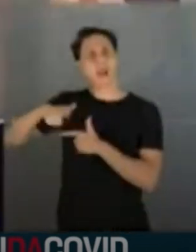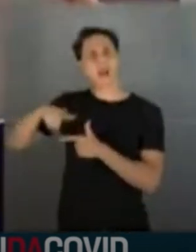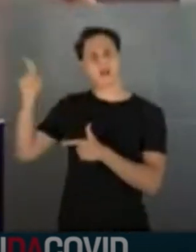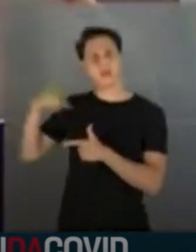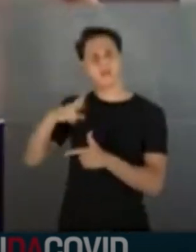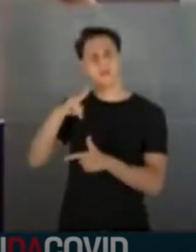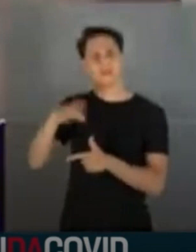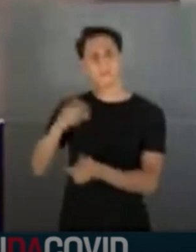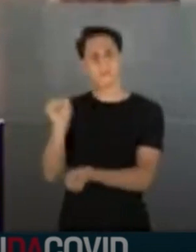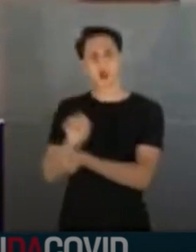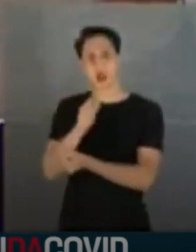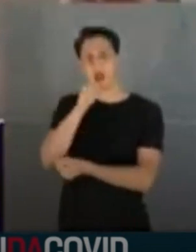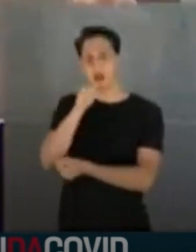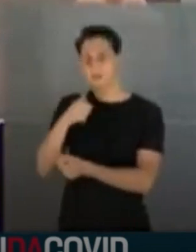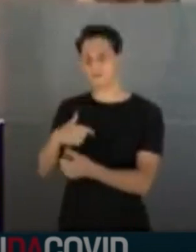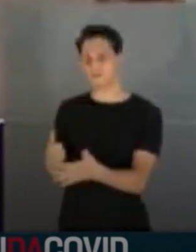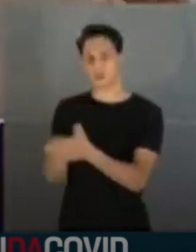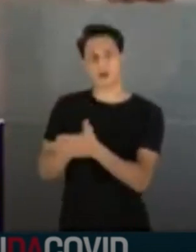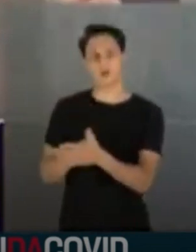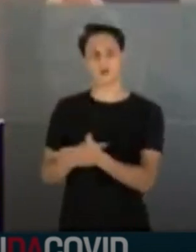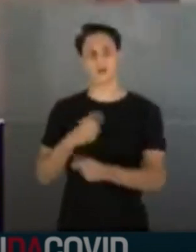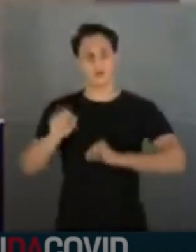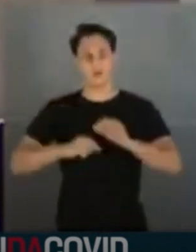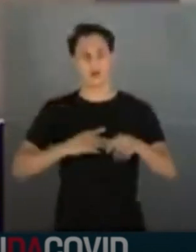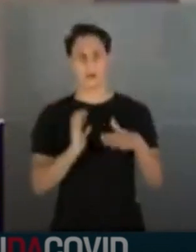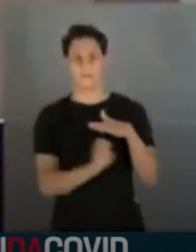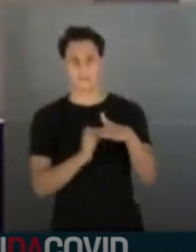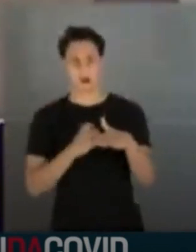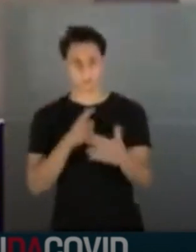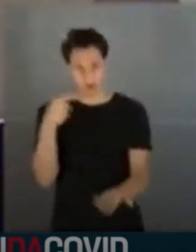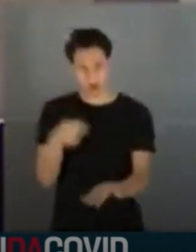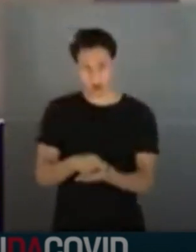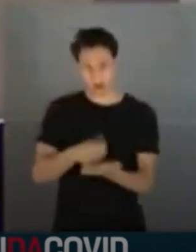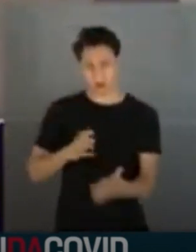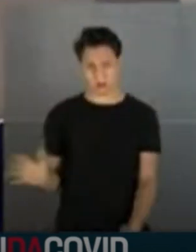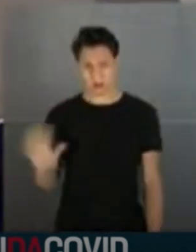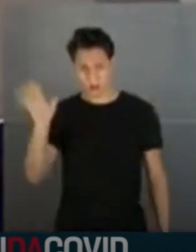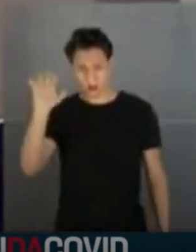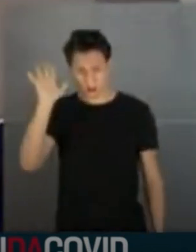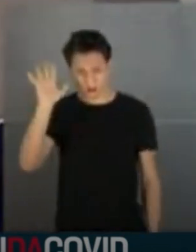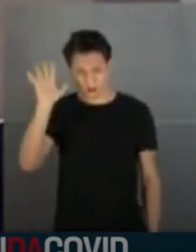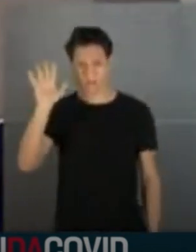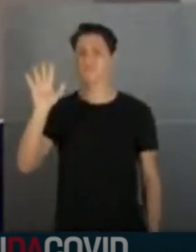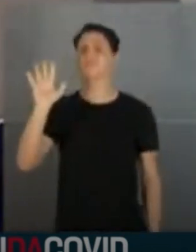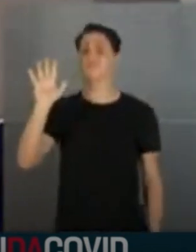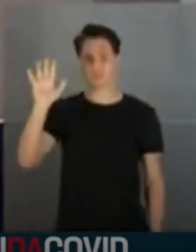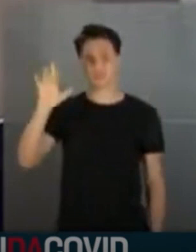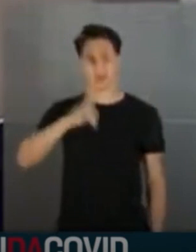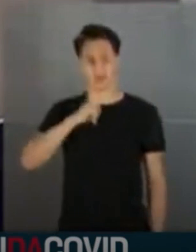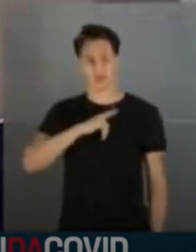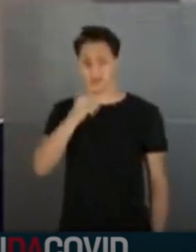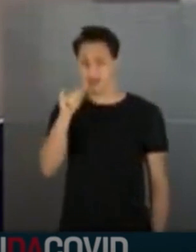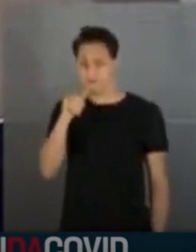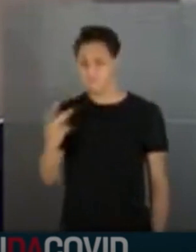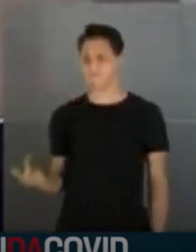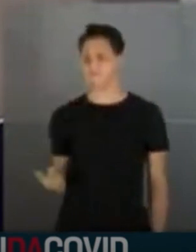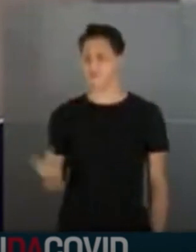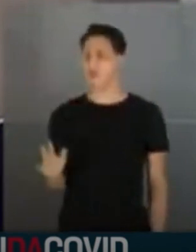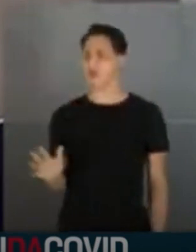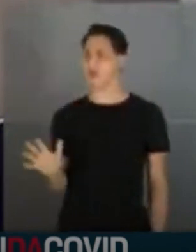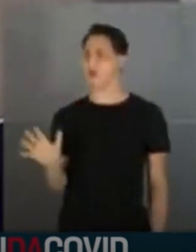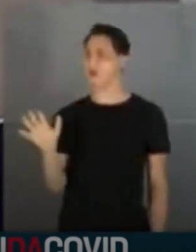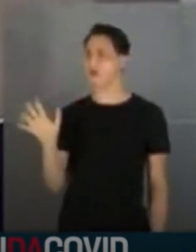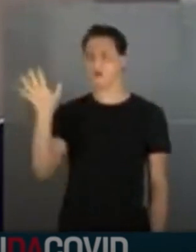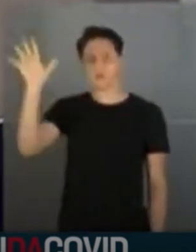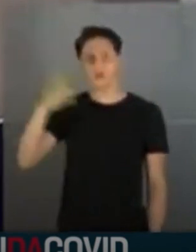haver racionamento, as empresas vão ter que pagar mais caro, quando sobe o preço da energia, até